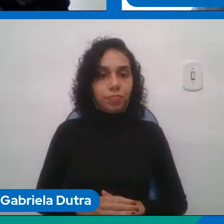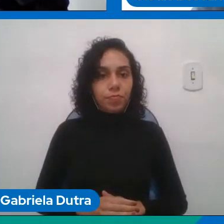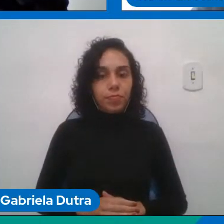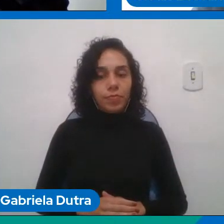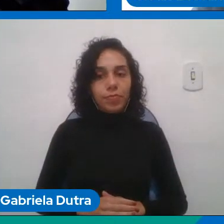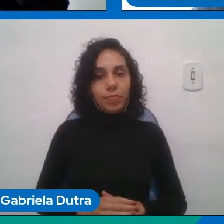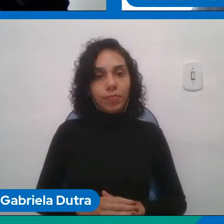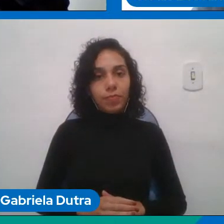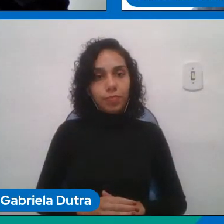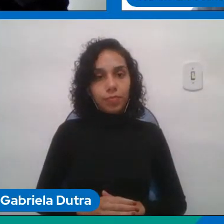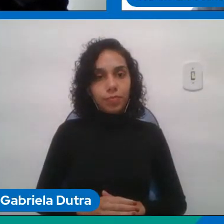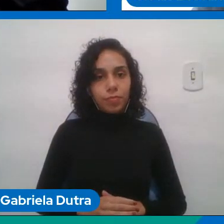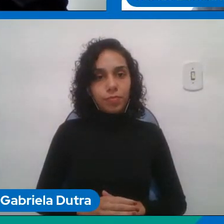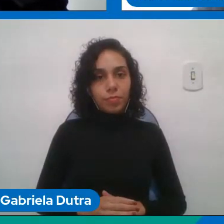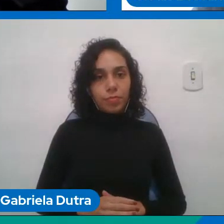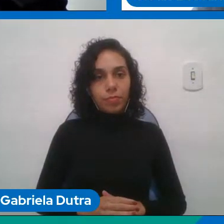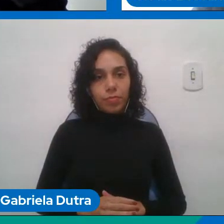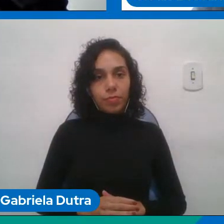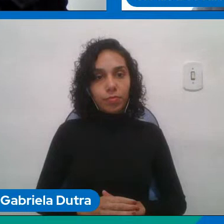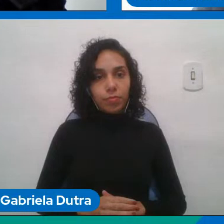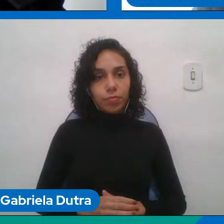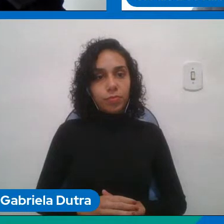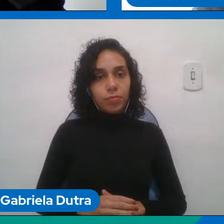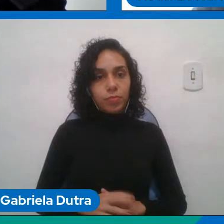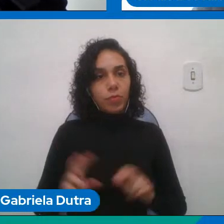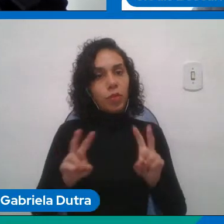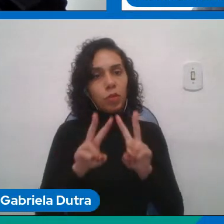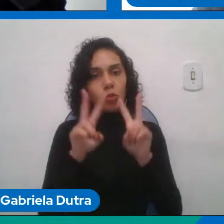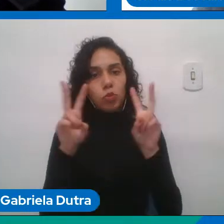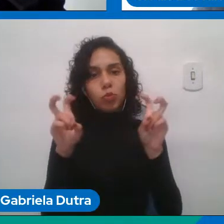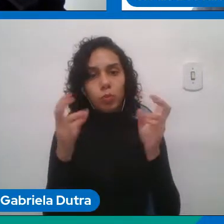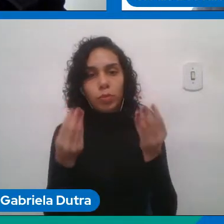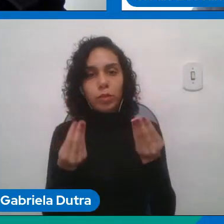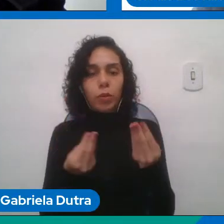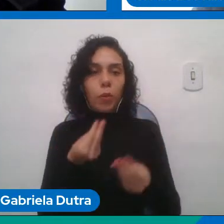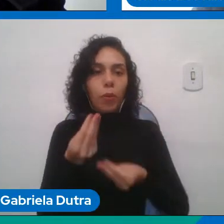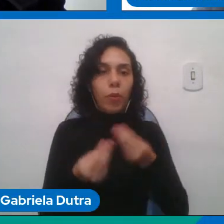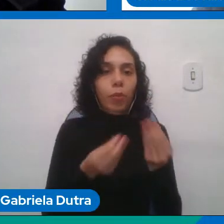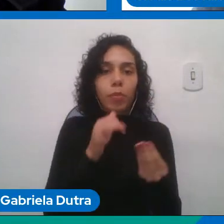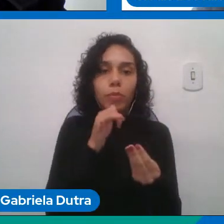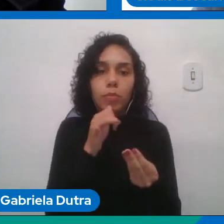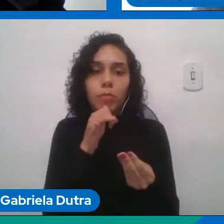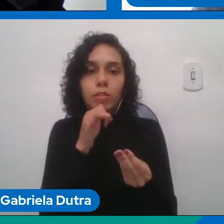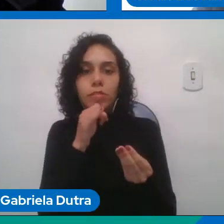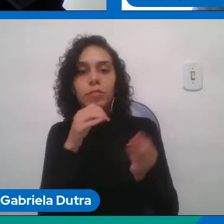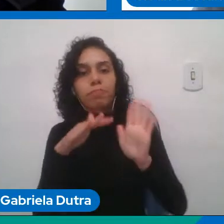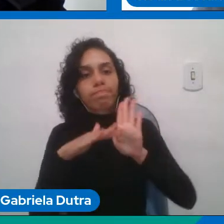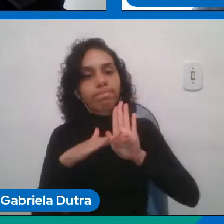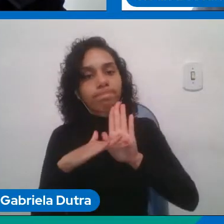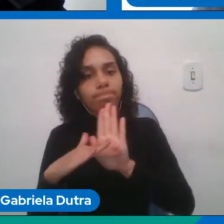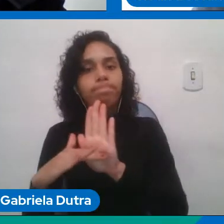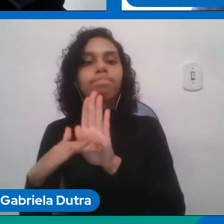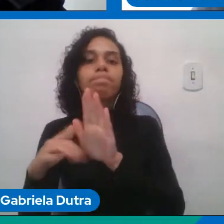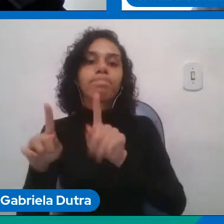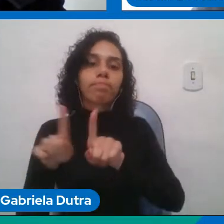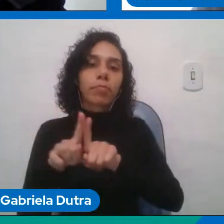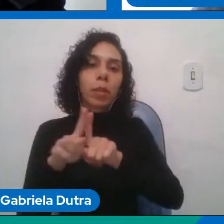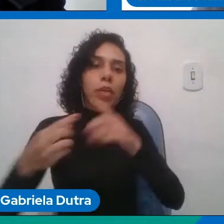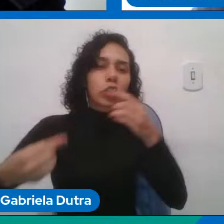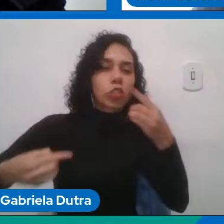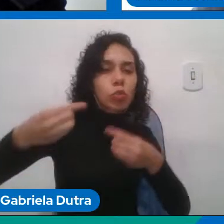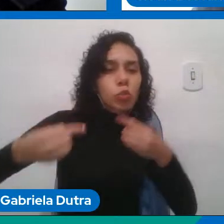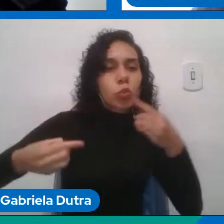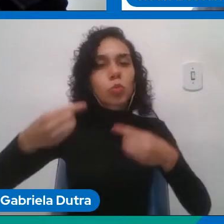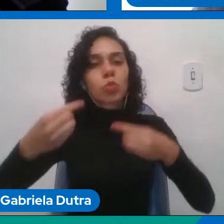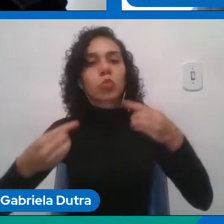com relação se eu entendi direito a questão a filtrar as contribuições as discussões eu